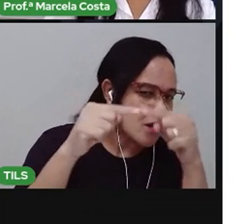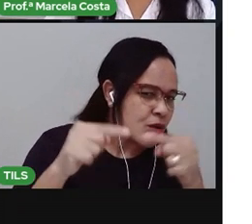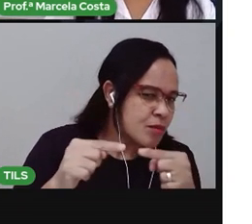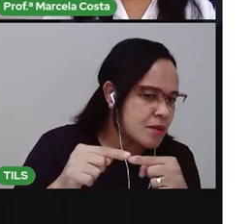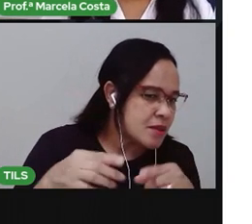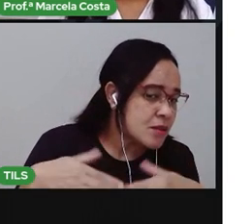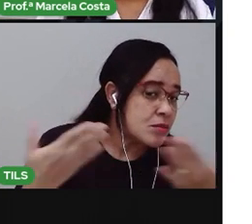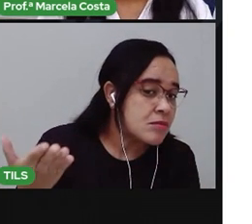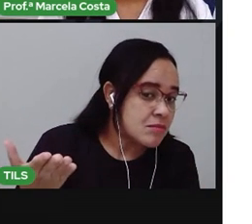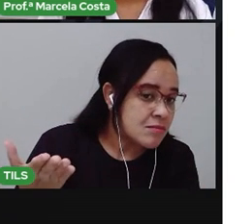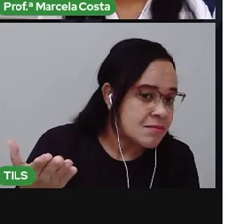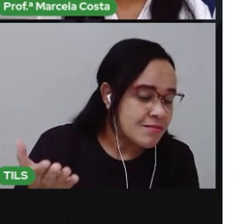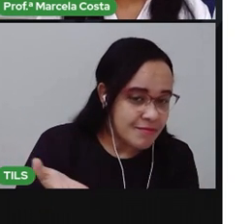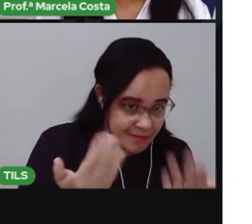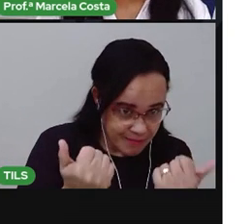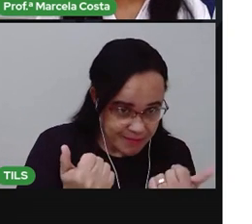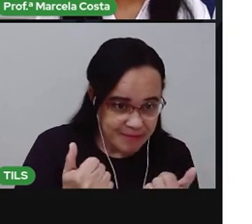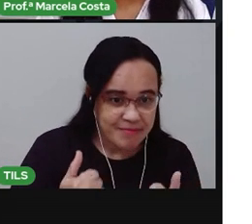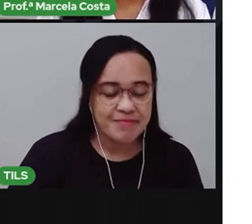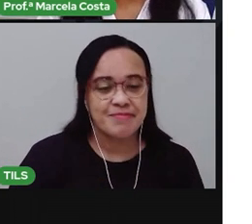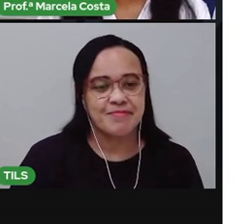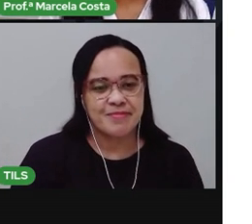lá. Vamos lá.